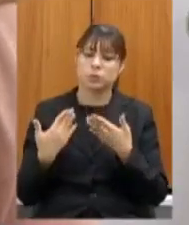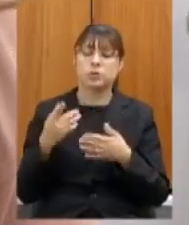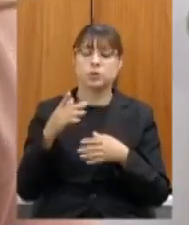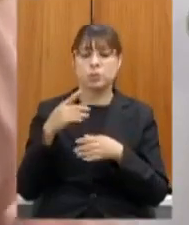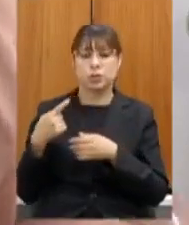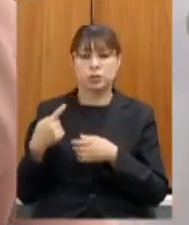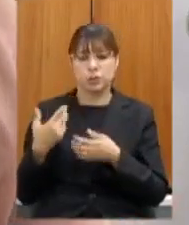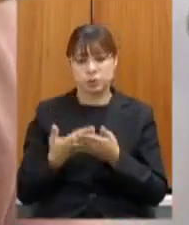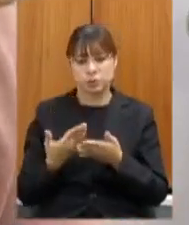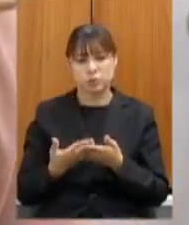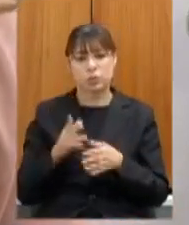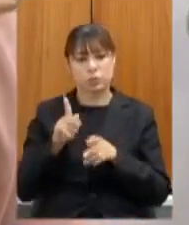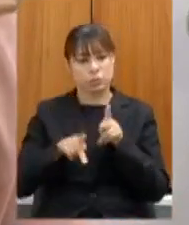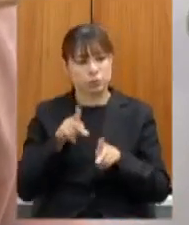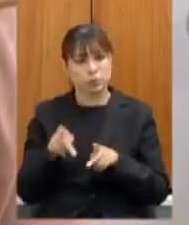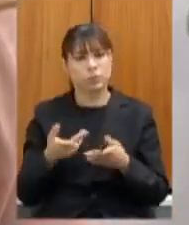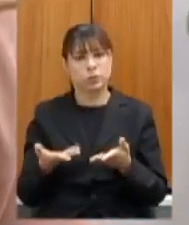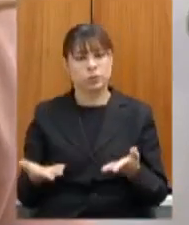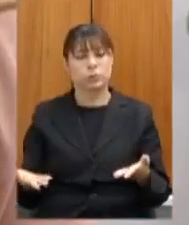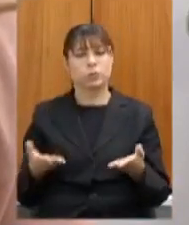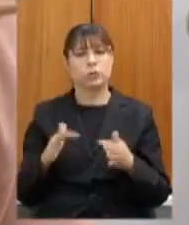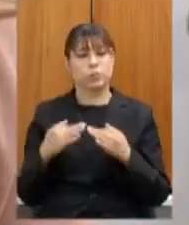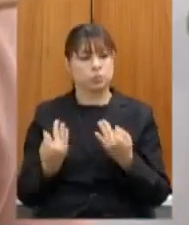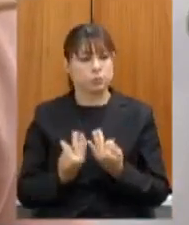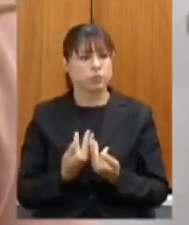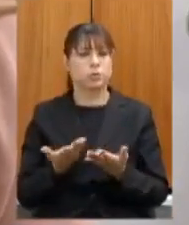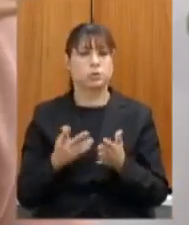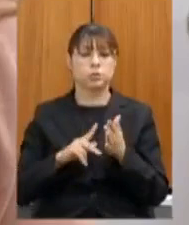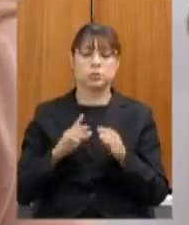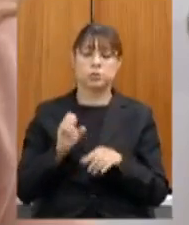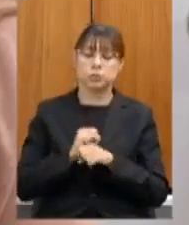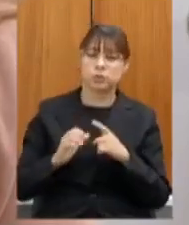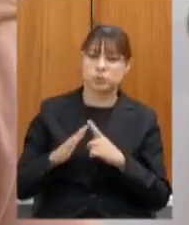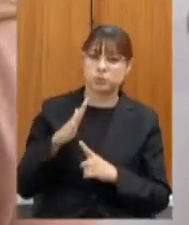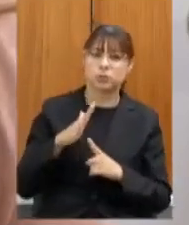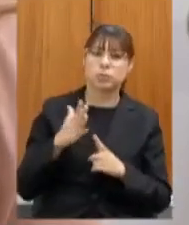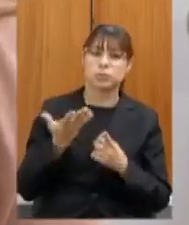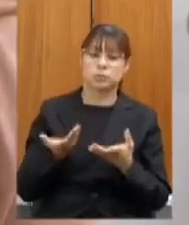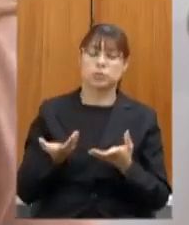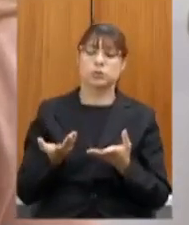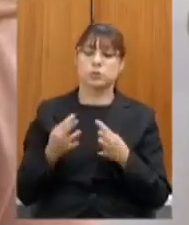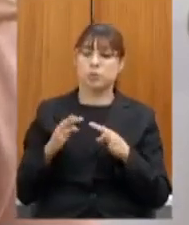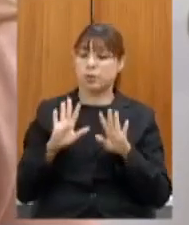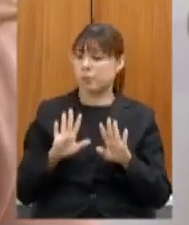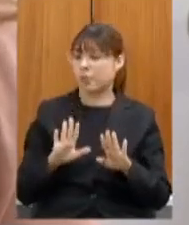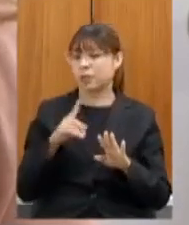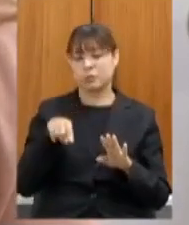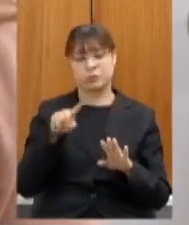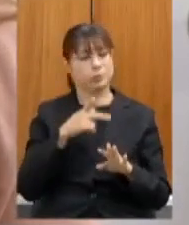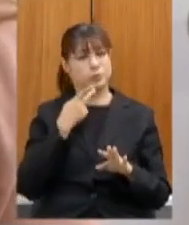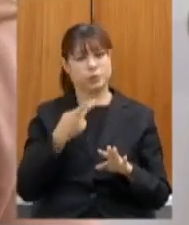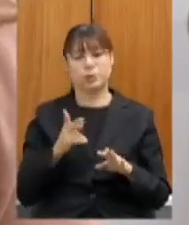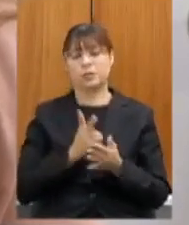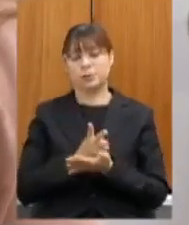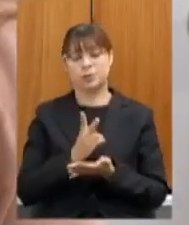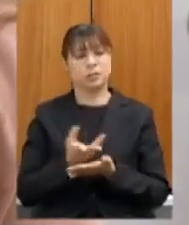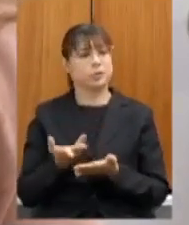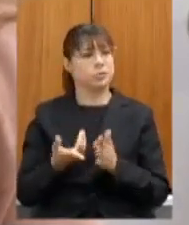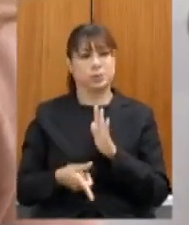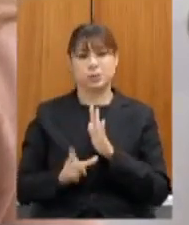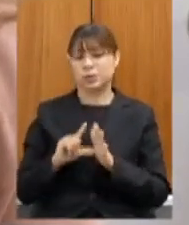chegam em grande quantidade nesse momento e todos os relatos da comunidade é de que ela não foi escutada previamente